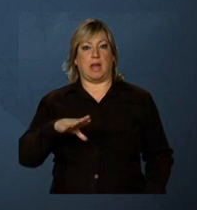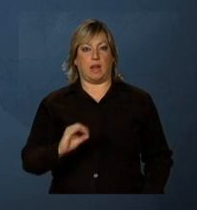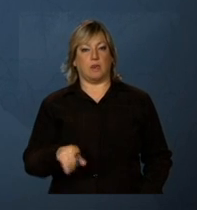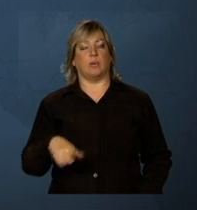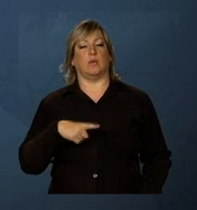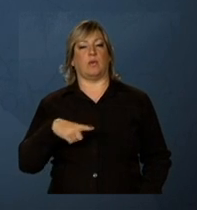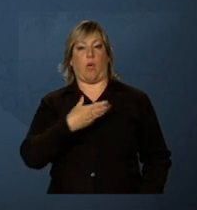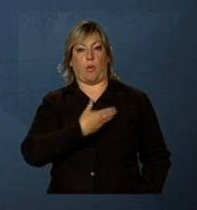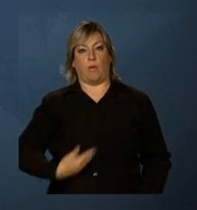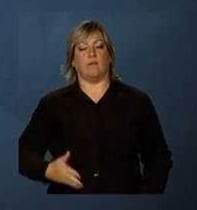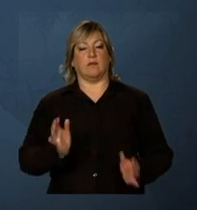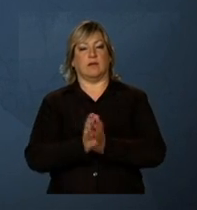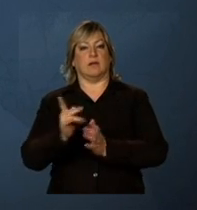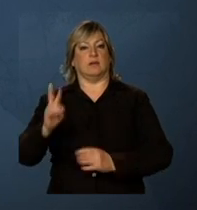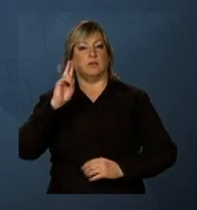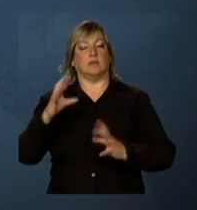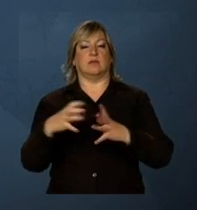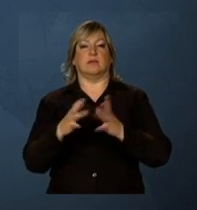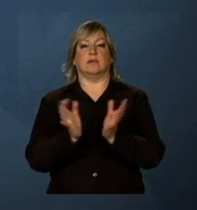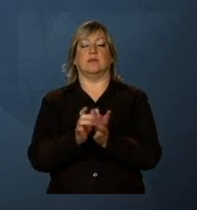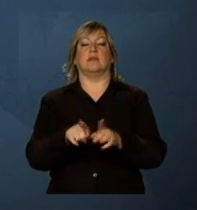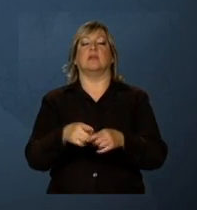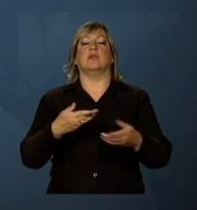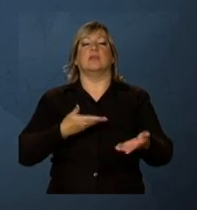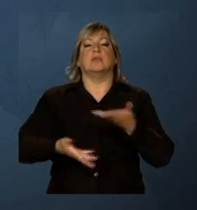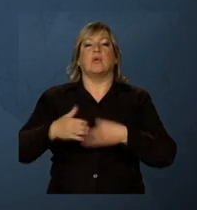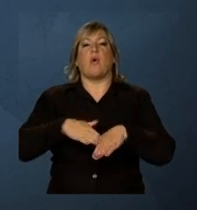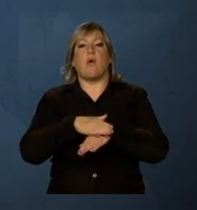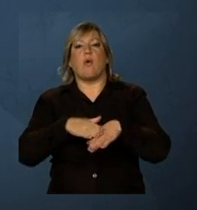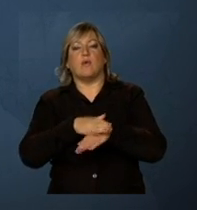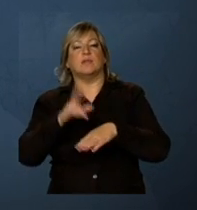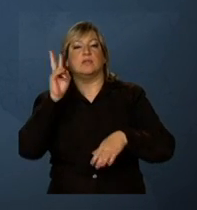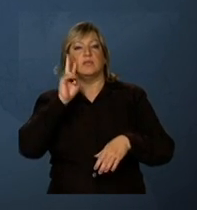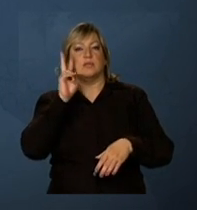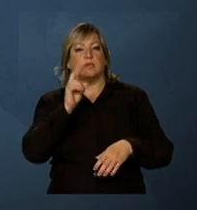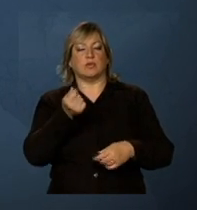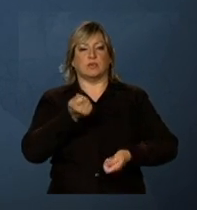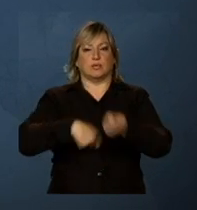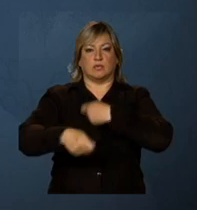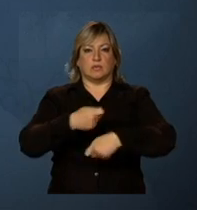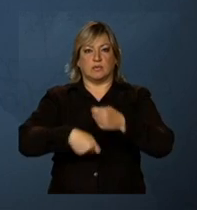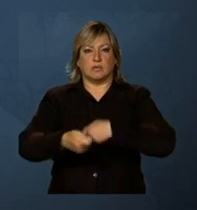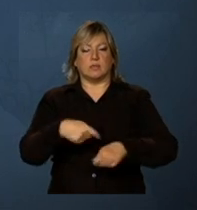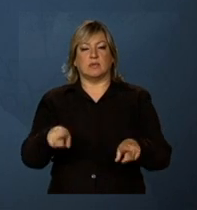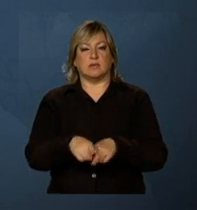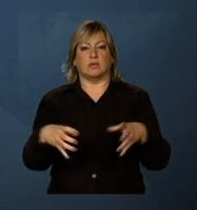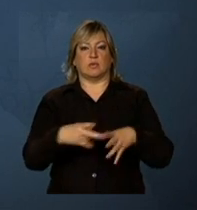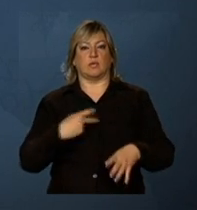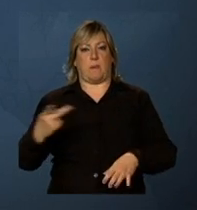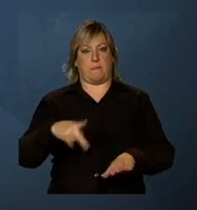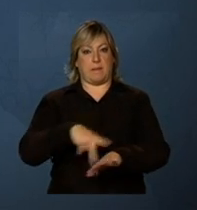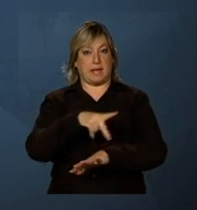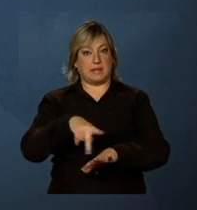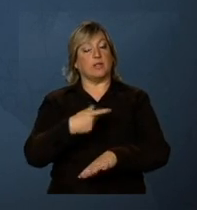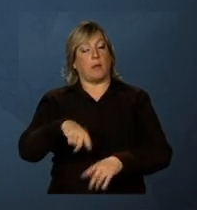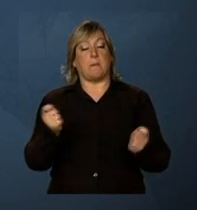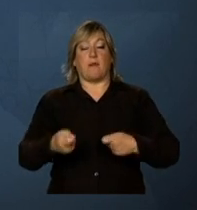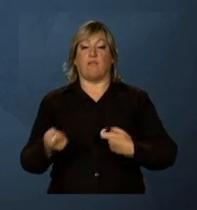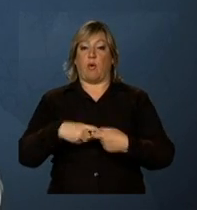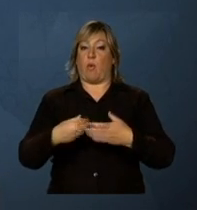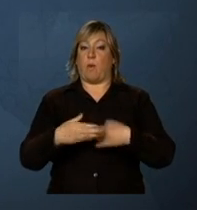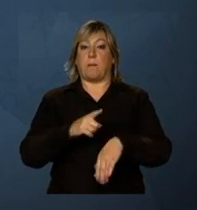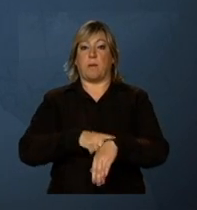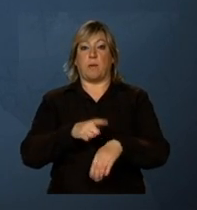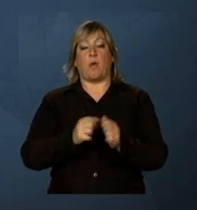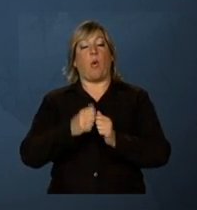Eles trataram de assuntos relativos aos fluxos comerciais e investimentos entre os dois países. E nós podemos voltar a